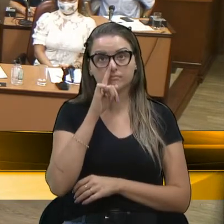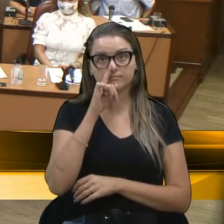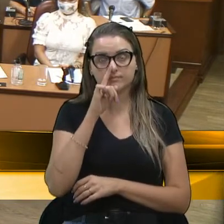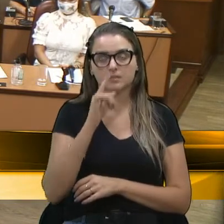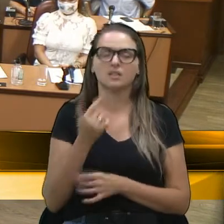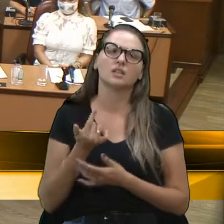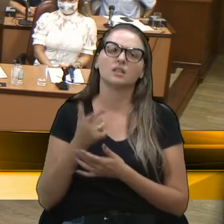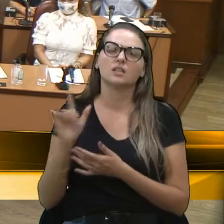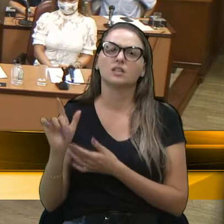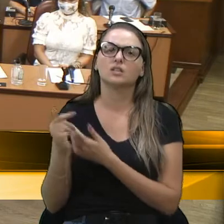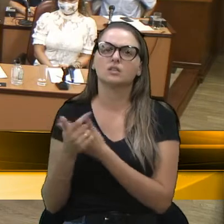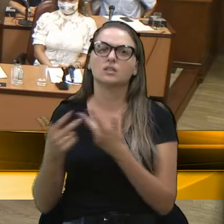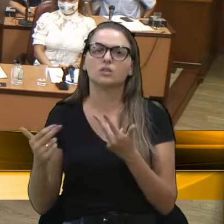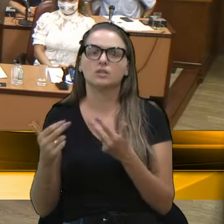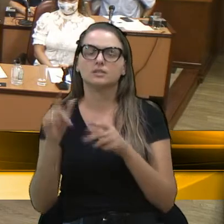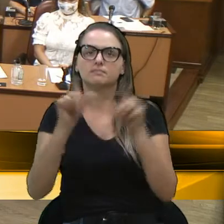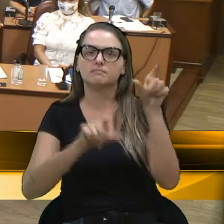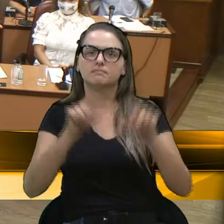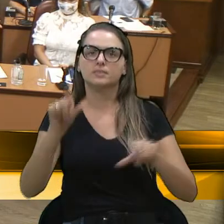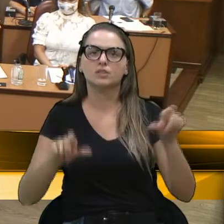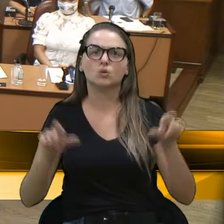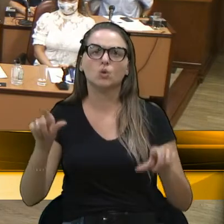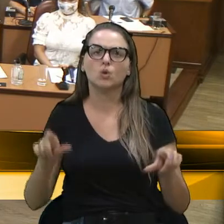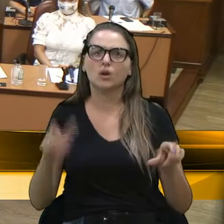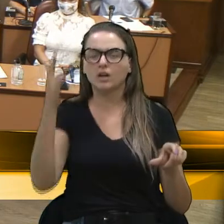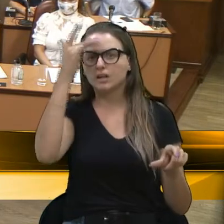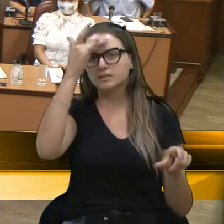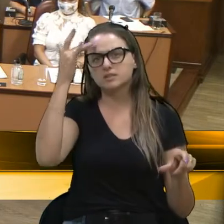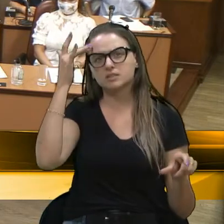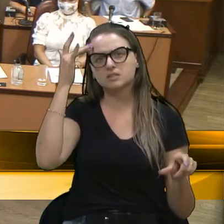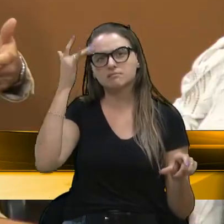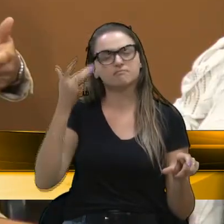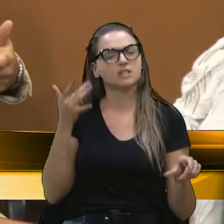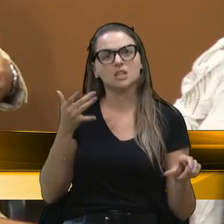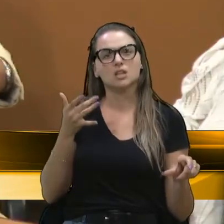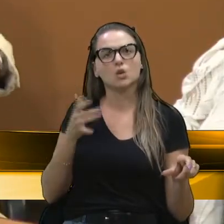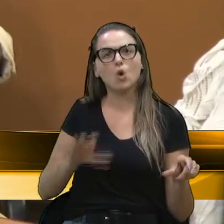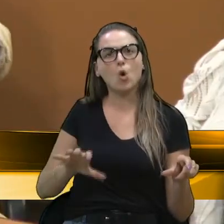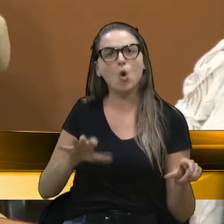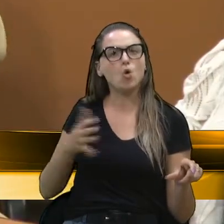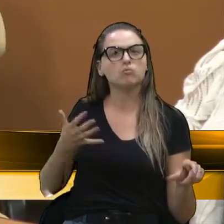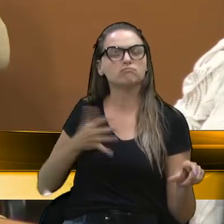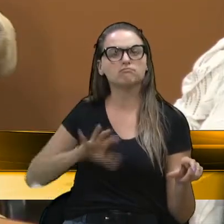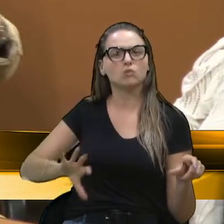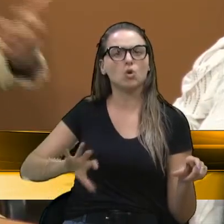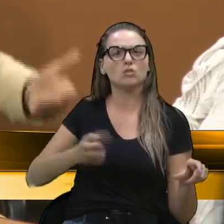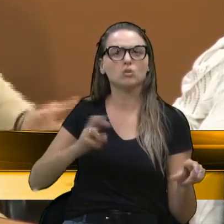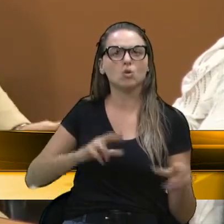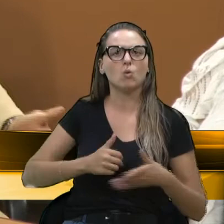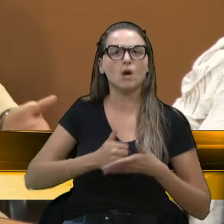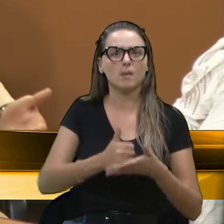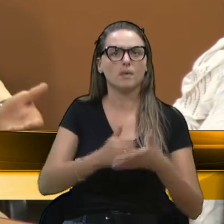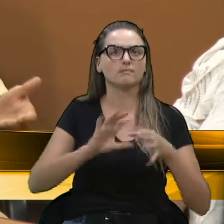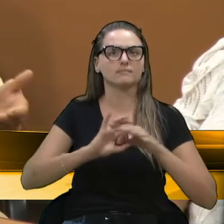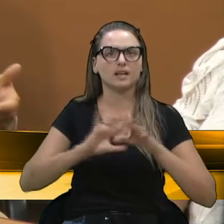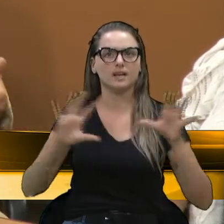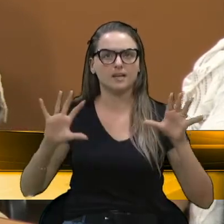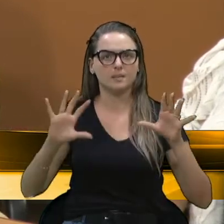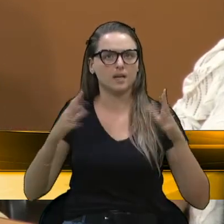por outro lado, pessoas radicalmente contra ou a favor da liberdade total.